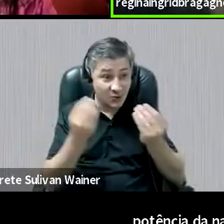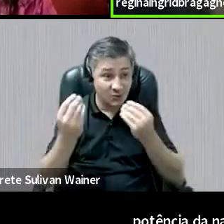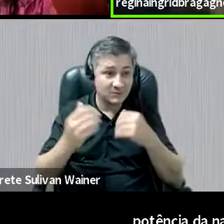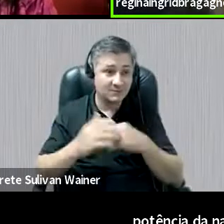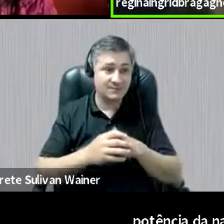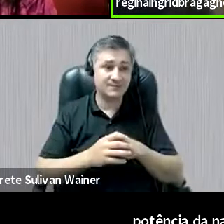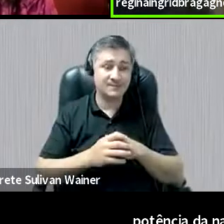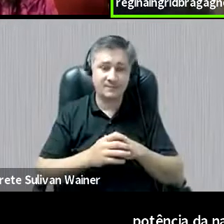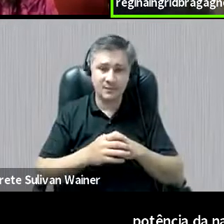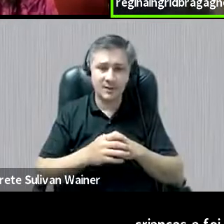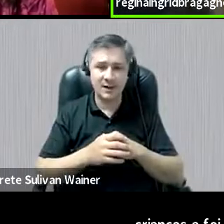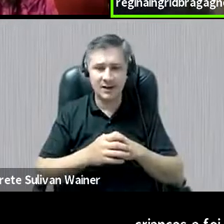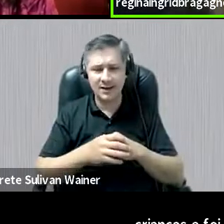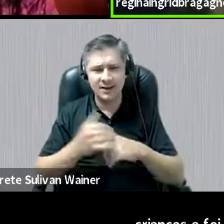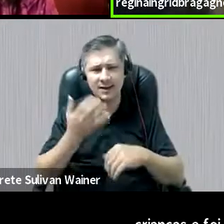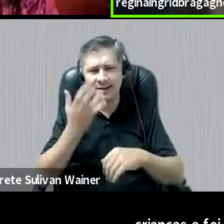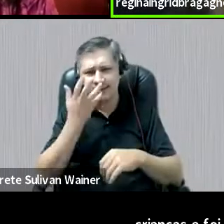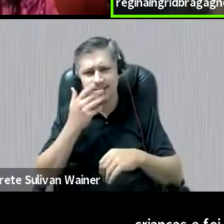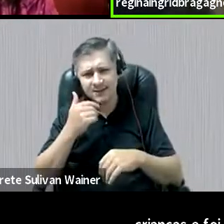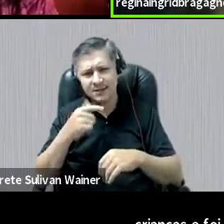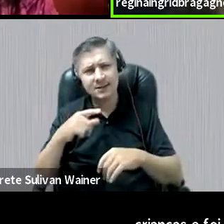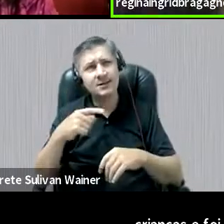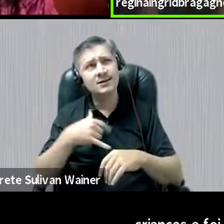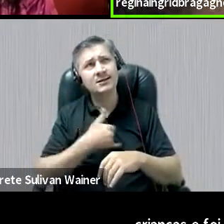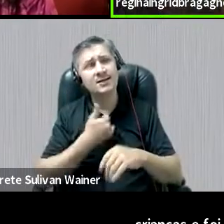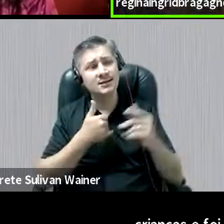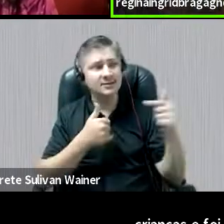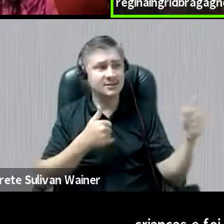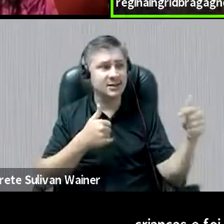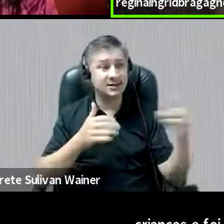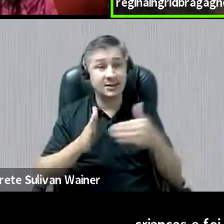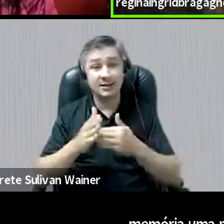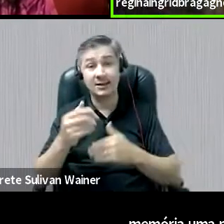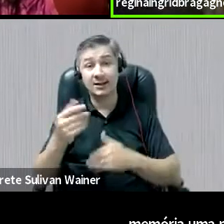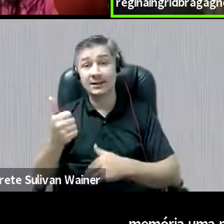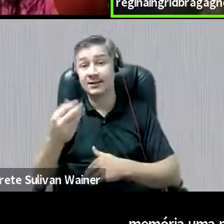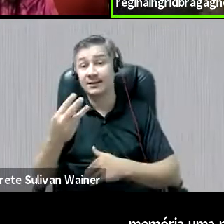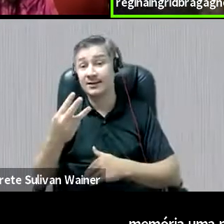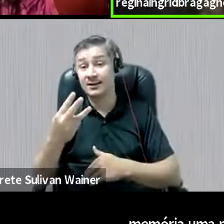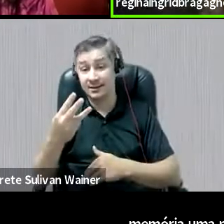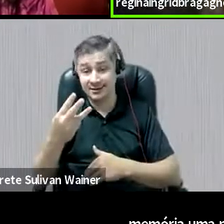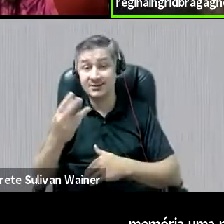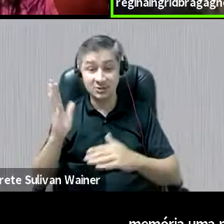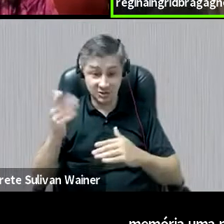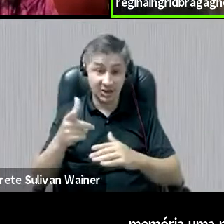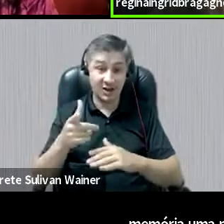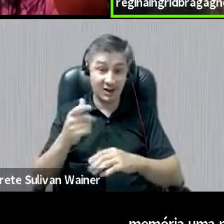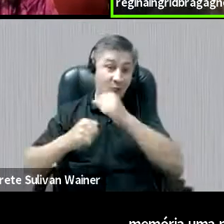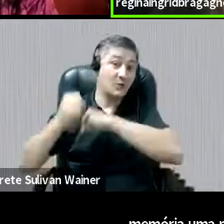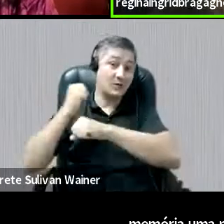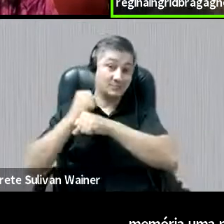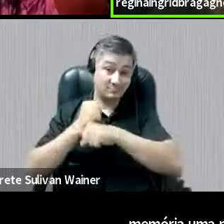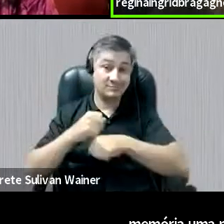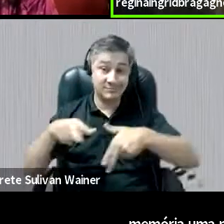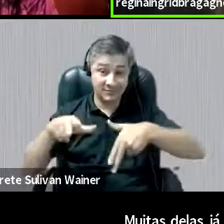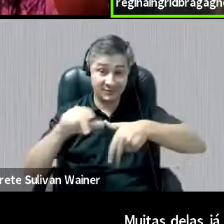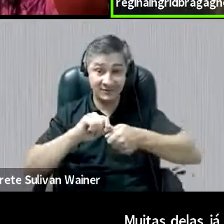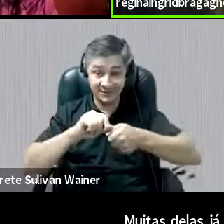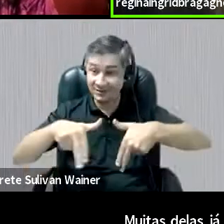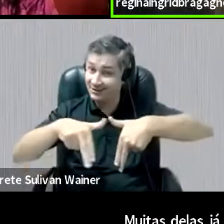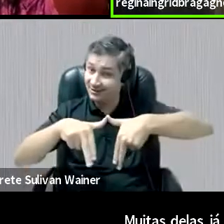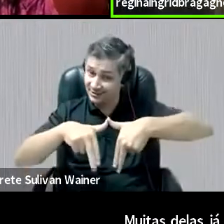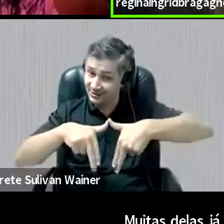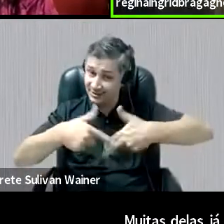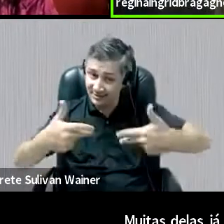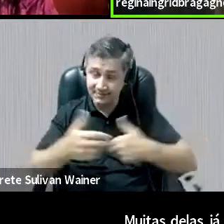das crianças de 7 a 13 anos, e muitas delas já estavam conosco fazendo gênero anterior, e nos emociona muito, porque